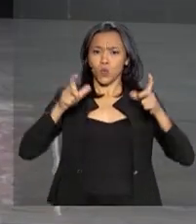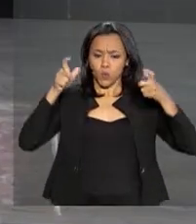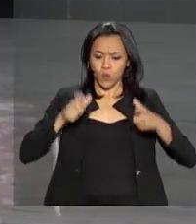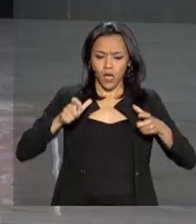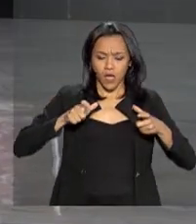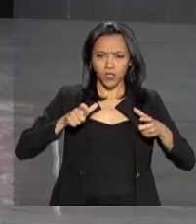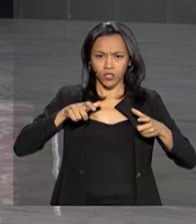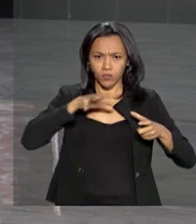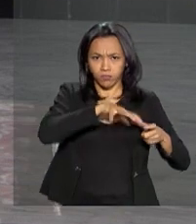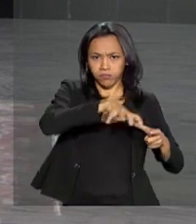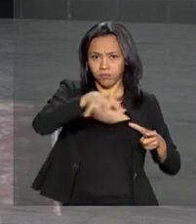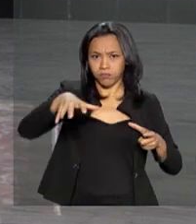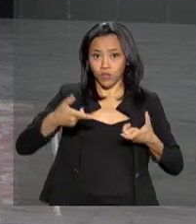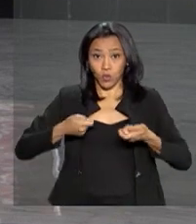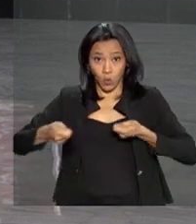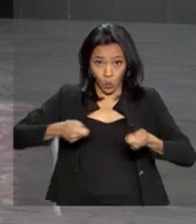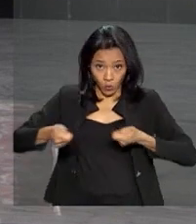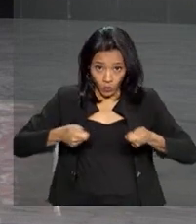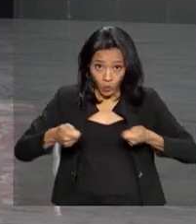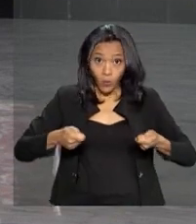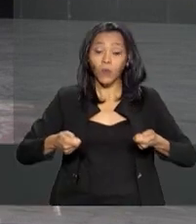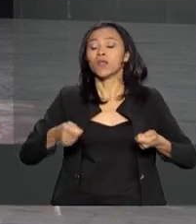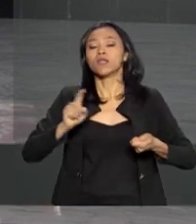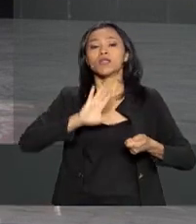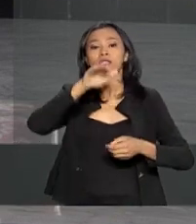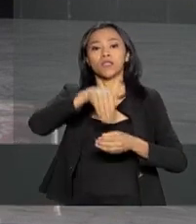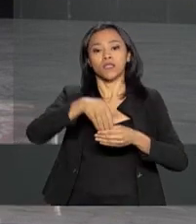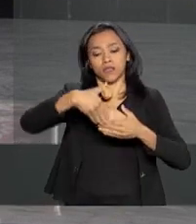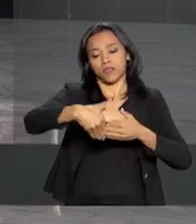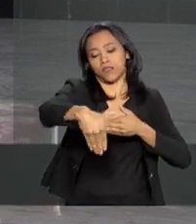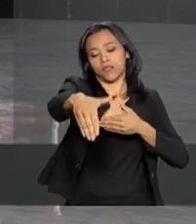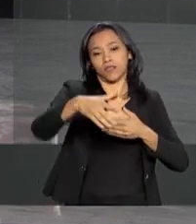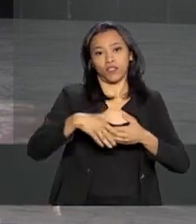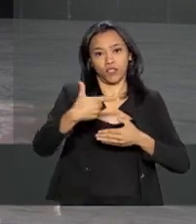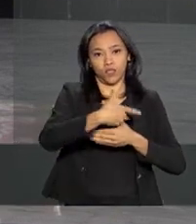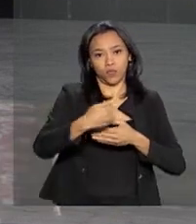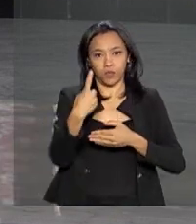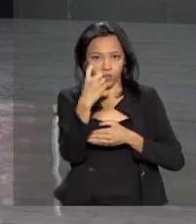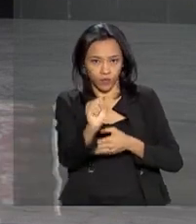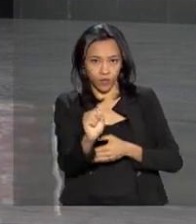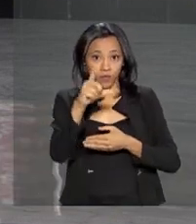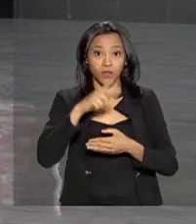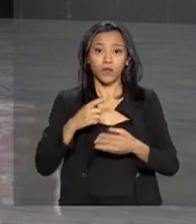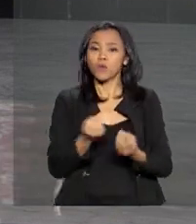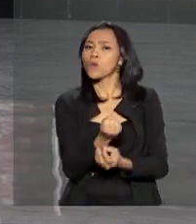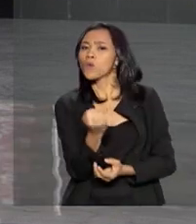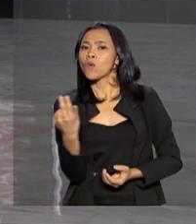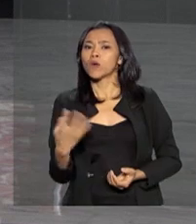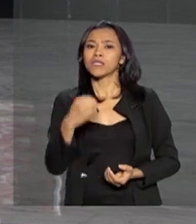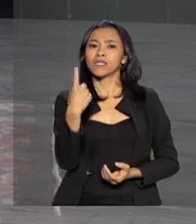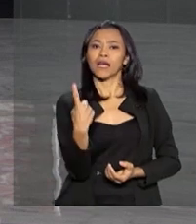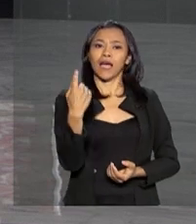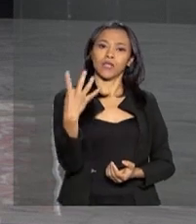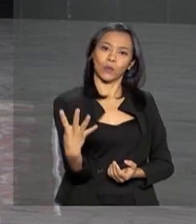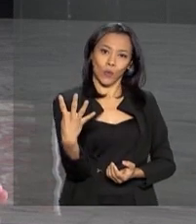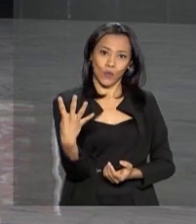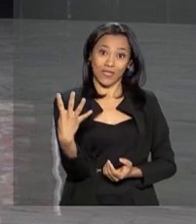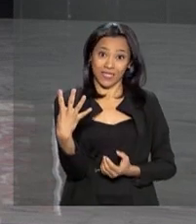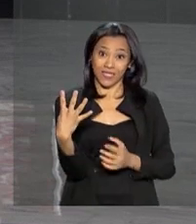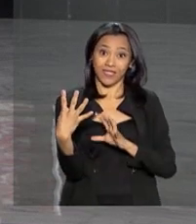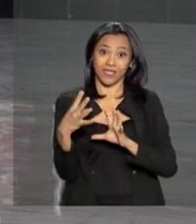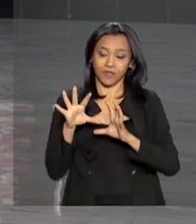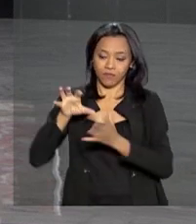Comando e Controle das Eleições Gerais de 2018 é formado por 14 instituições e órgãos